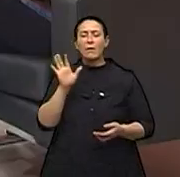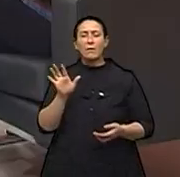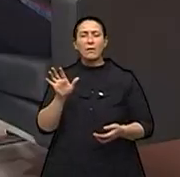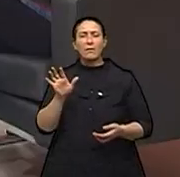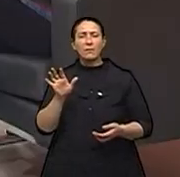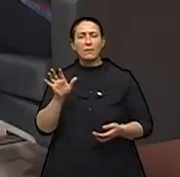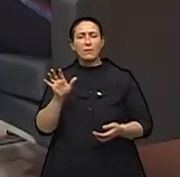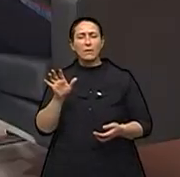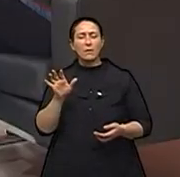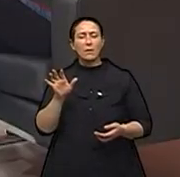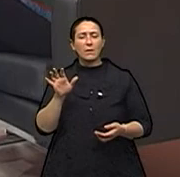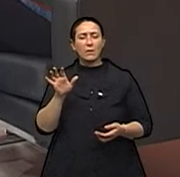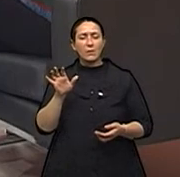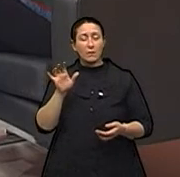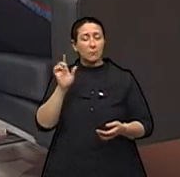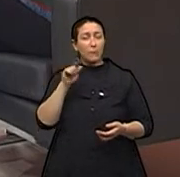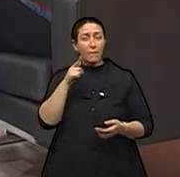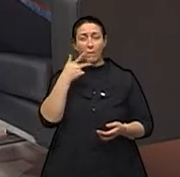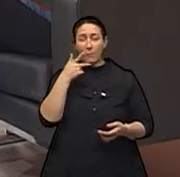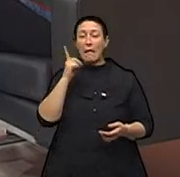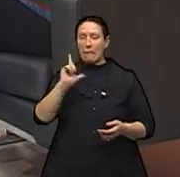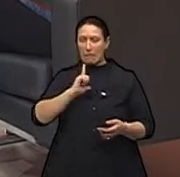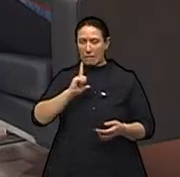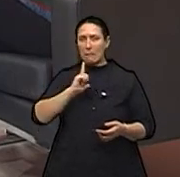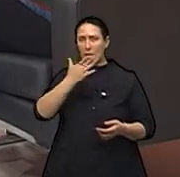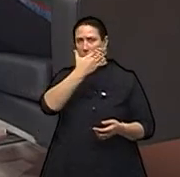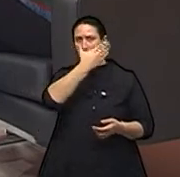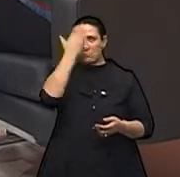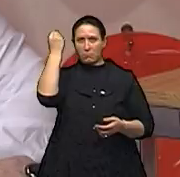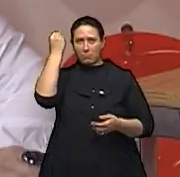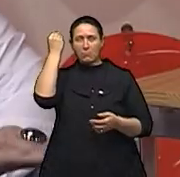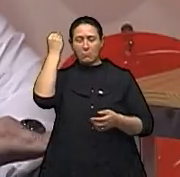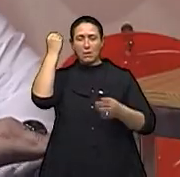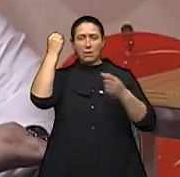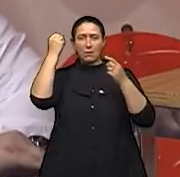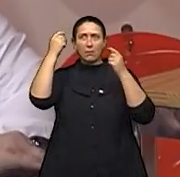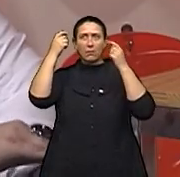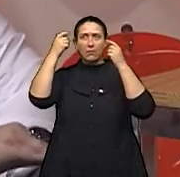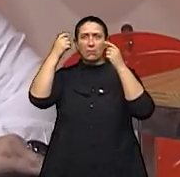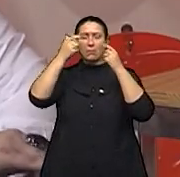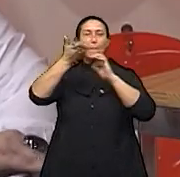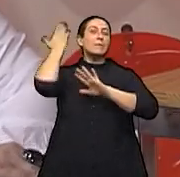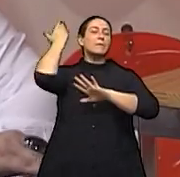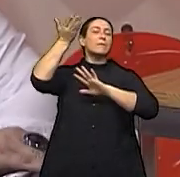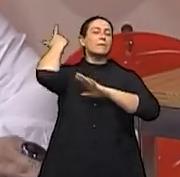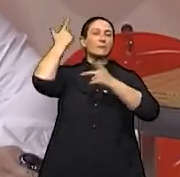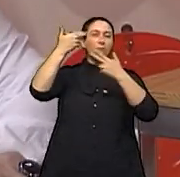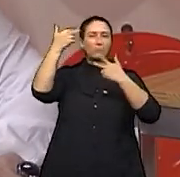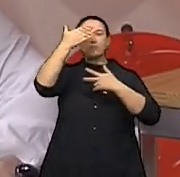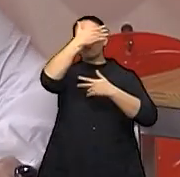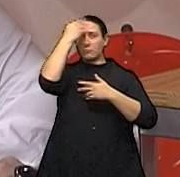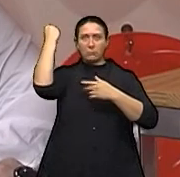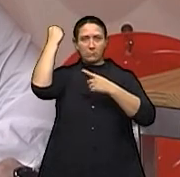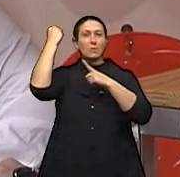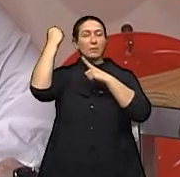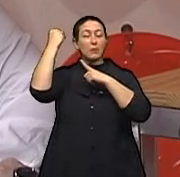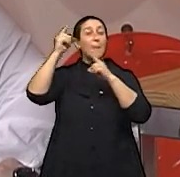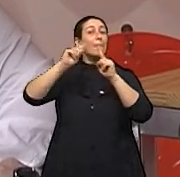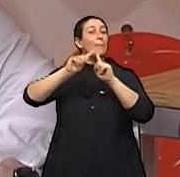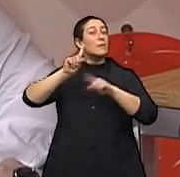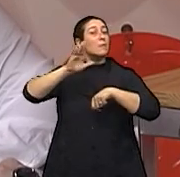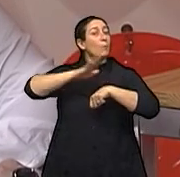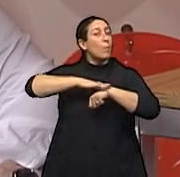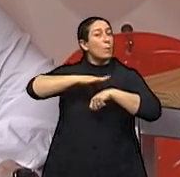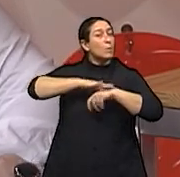em resumo, a lei do esquecimento existe, mas que em situações especiais,